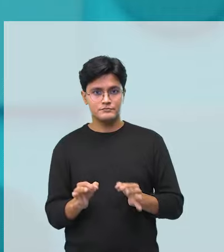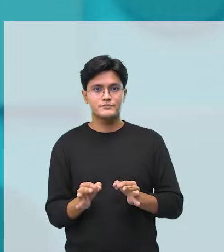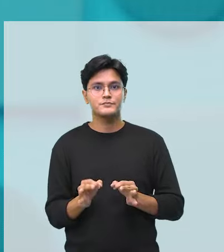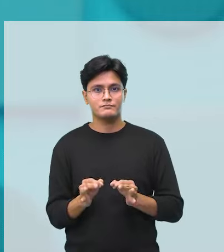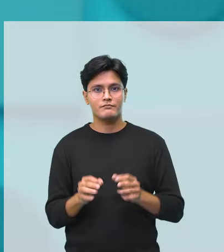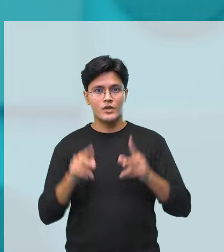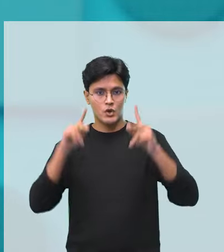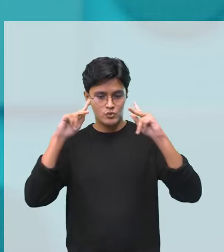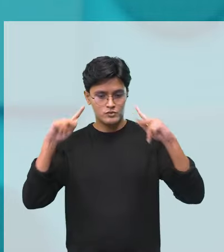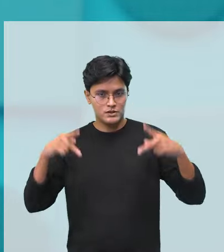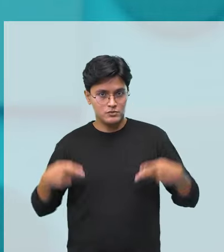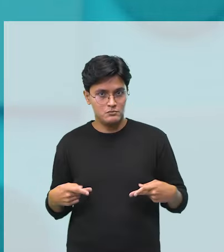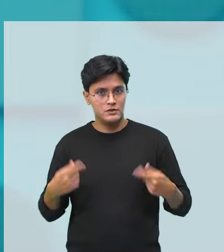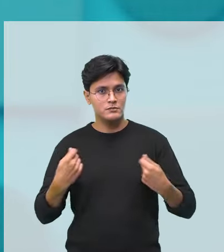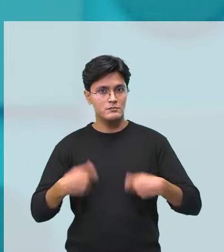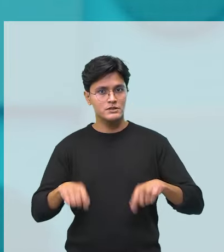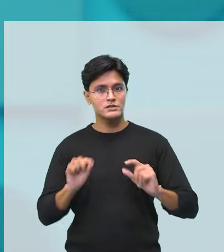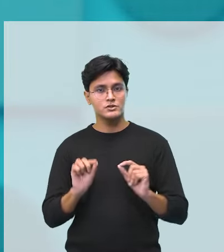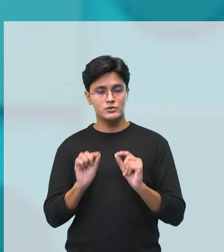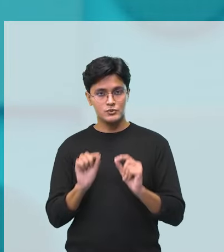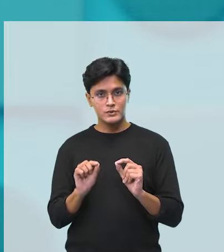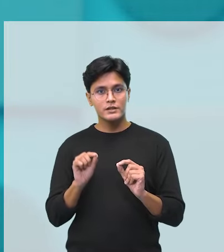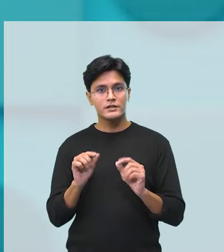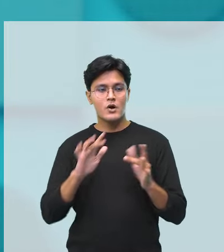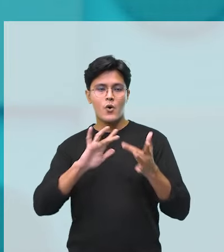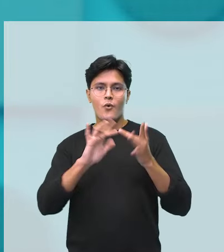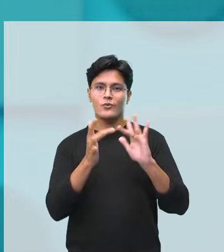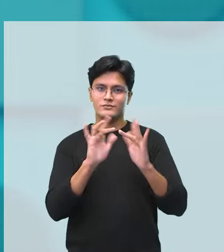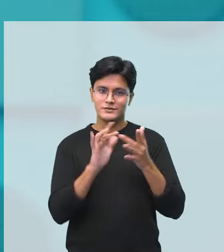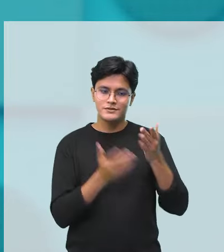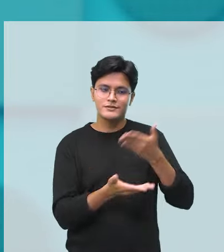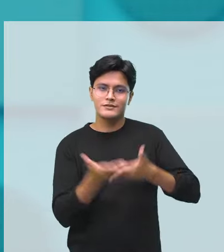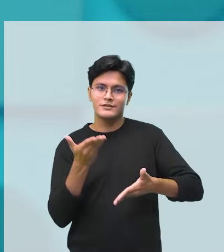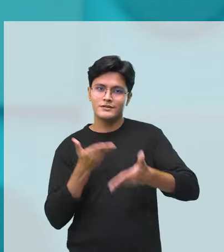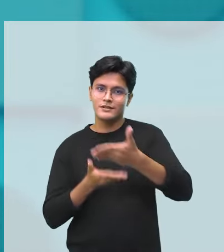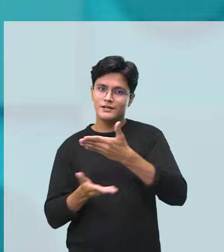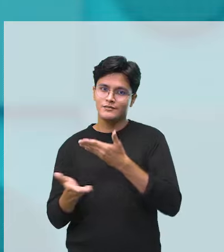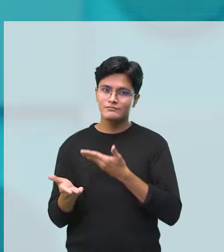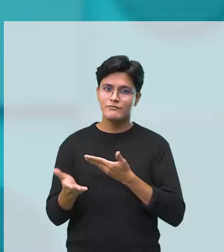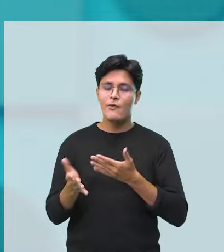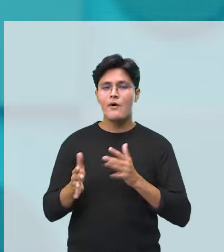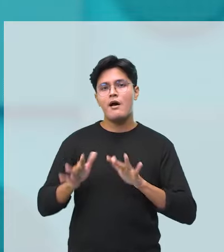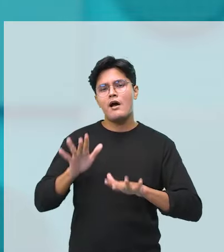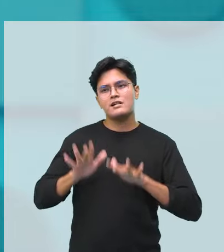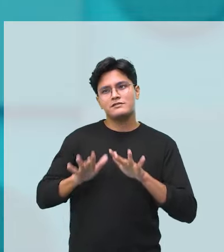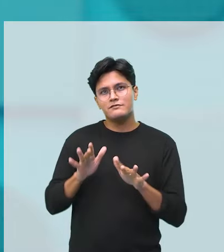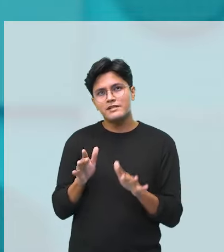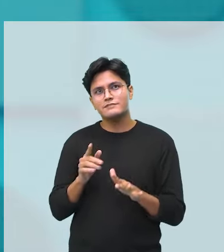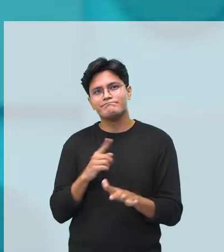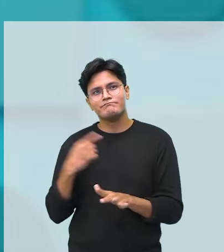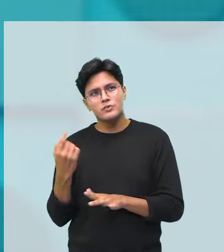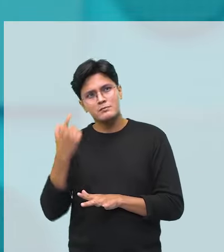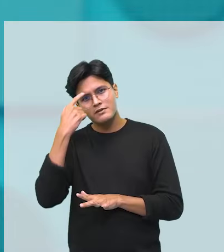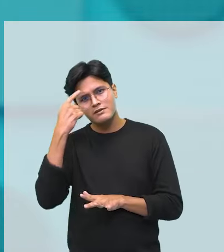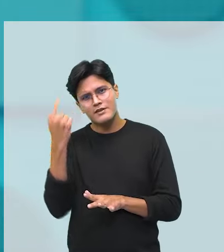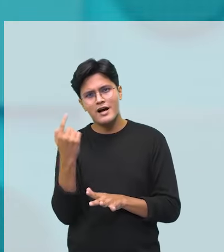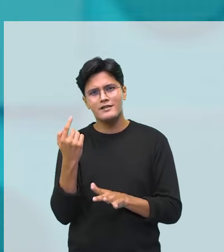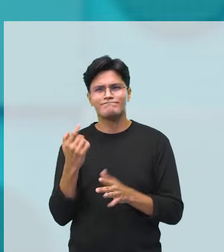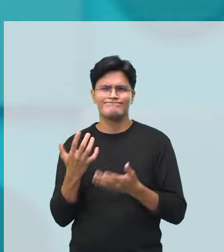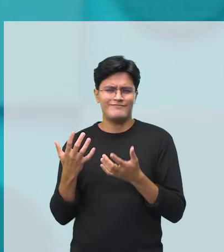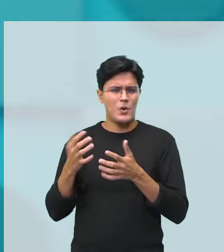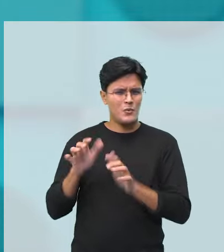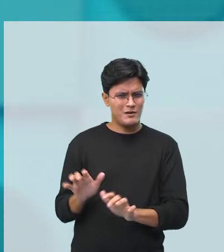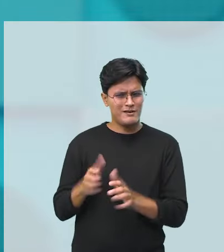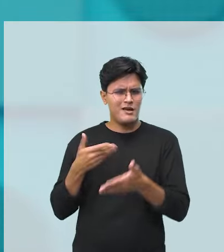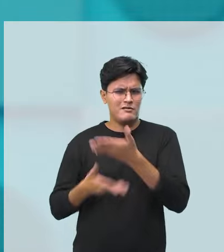ser humano necessita de quê? De contato, apesar de muitas das vezes a gente negar, dizer assim, Ah, não, eu prefiro estar em casa. Não, isso